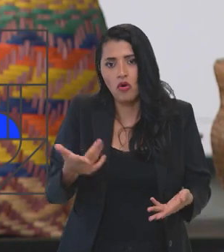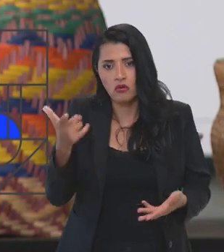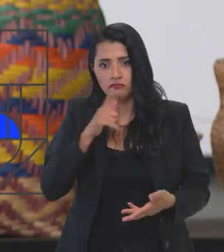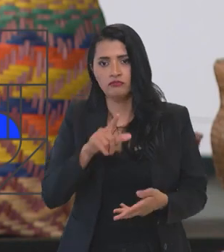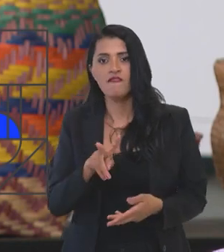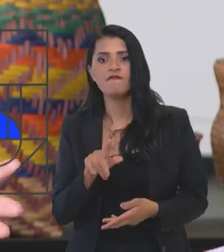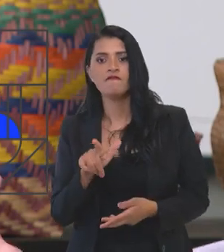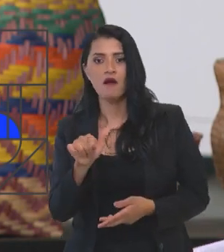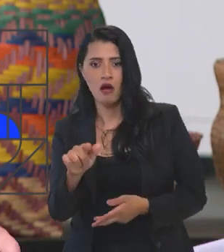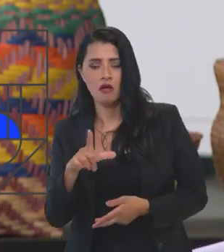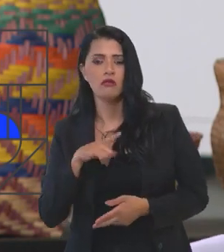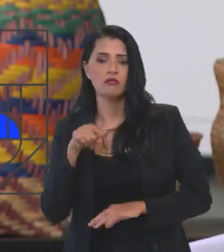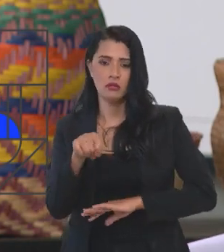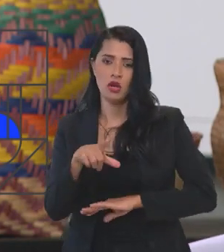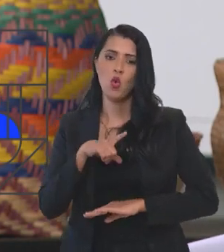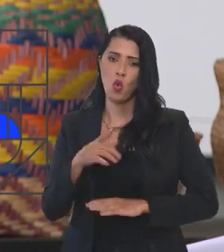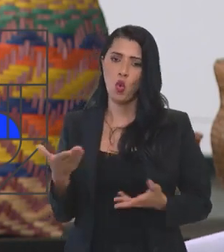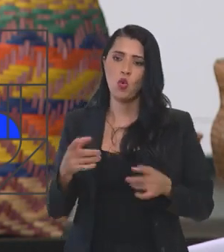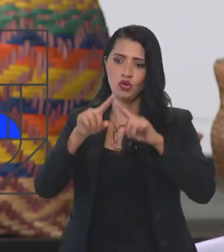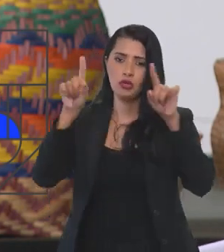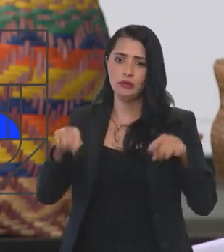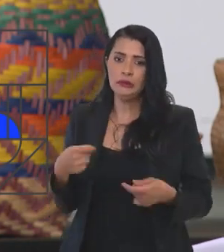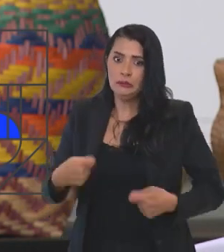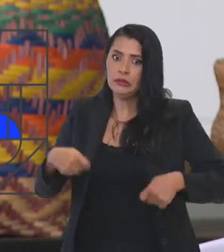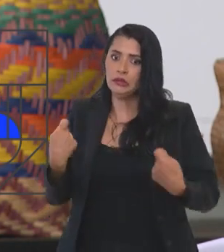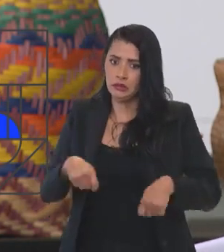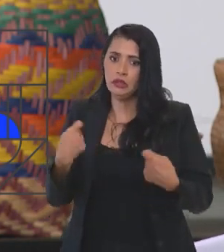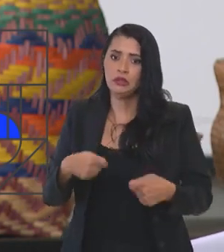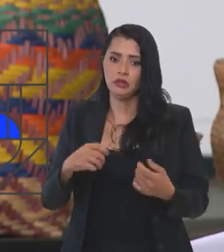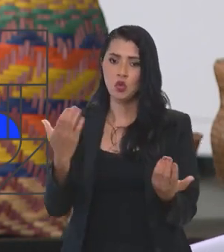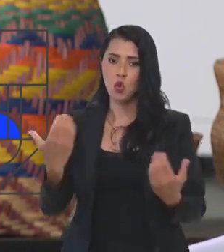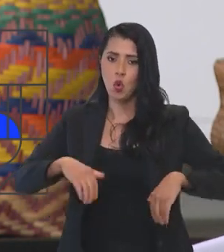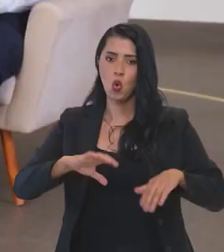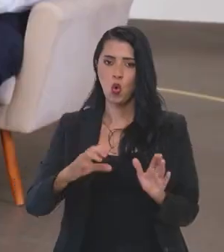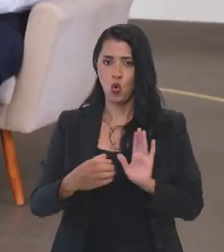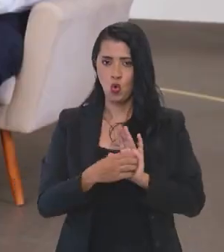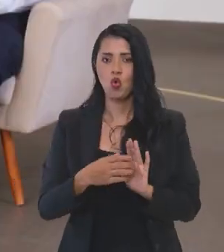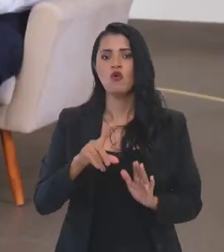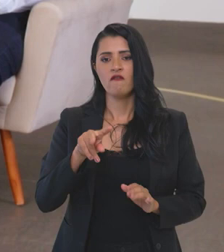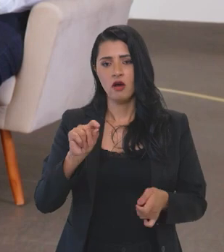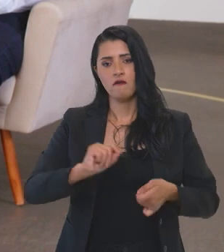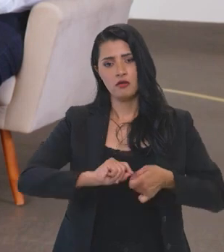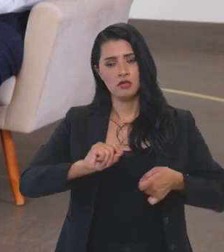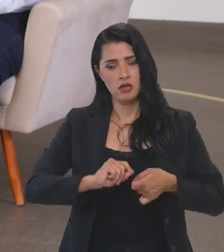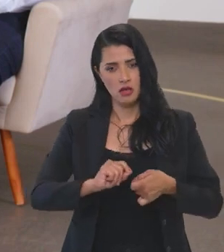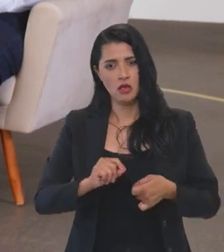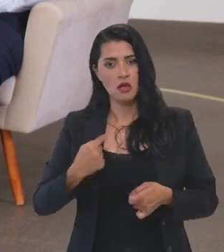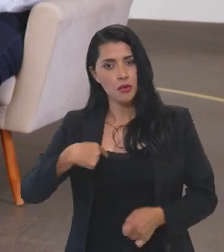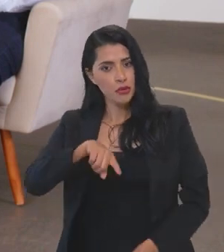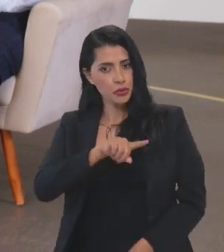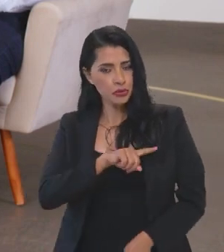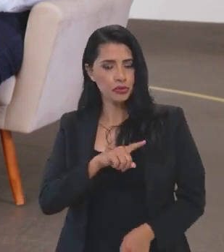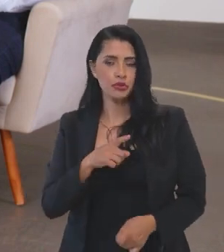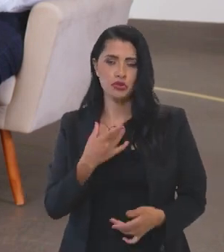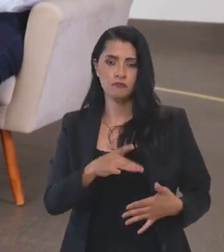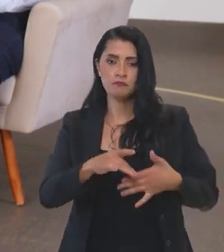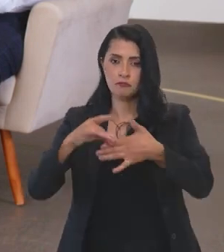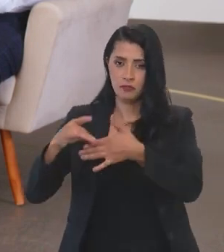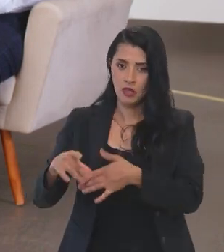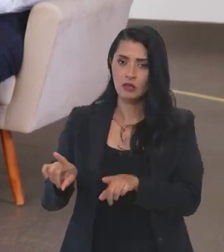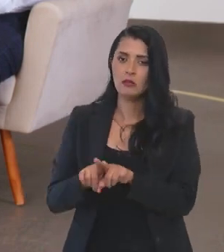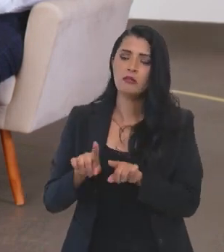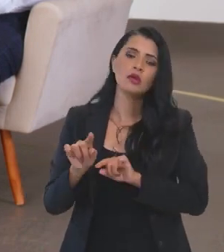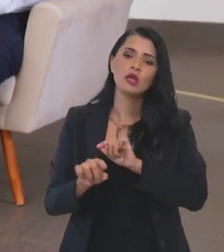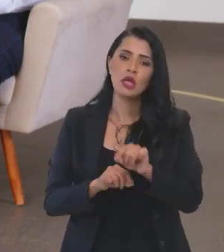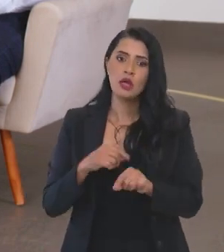momento, as vagas que tem hoje no quadro da FUNAI. Então, a FUNAI vai estar realizando um concurso público. Nós estamos